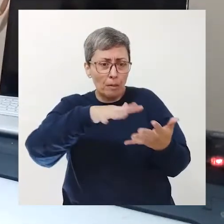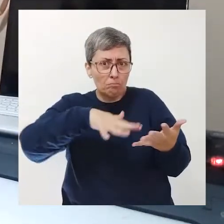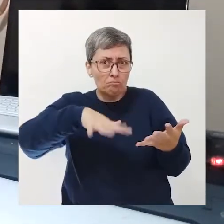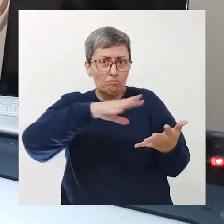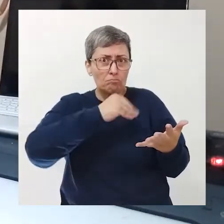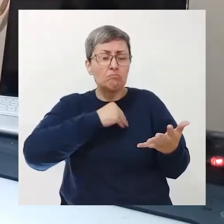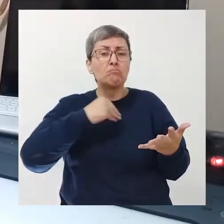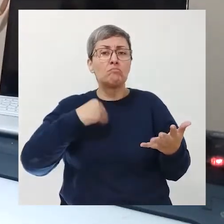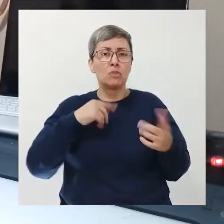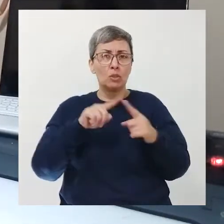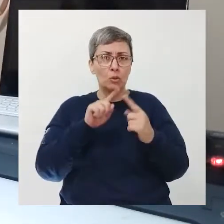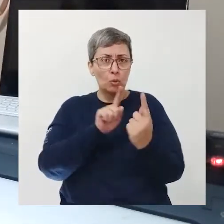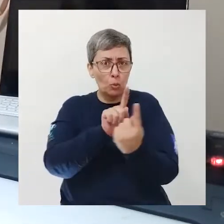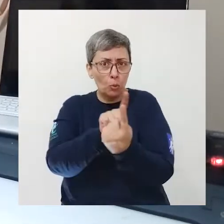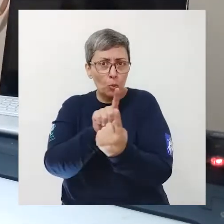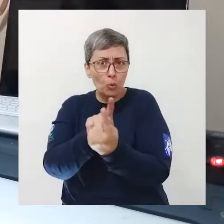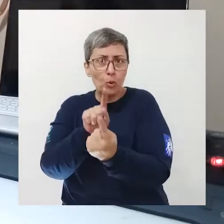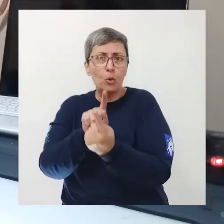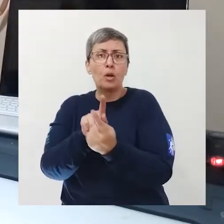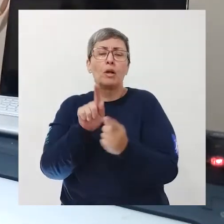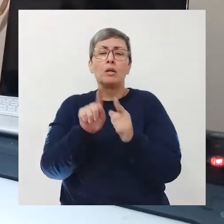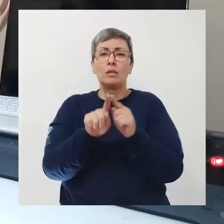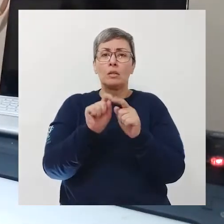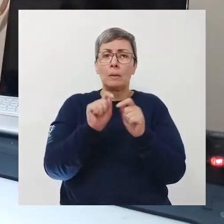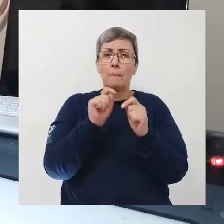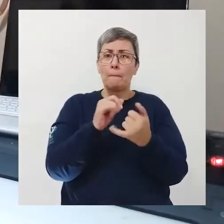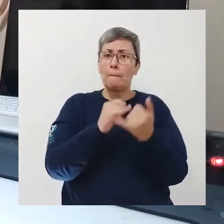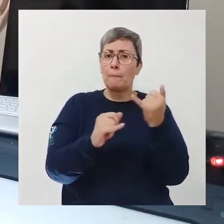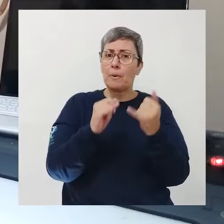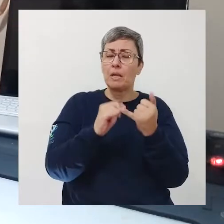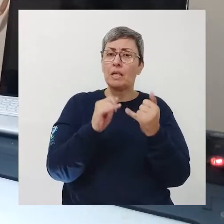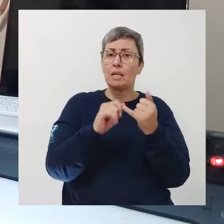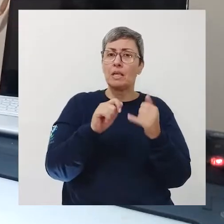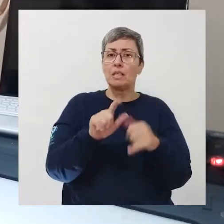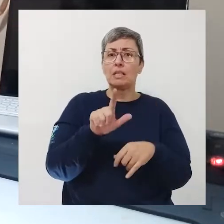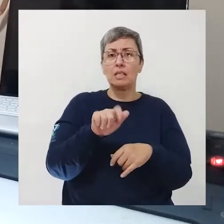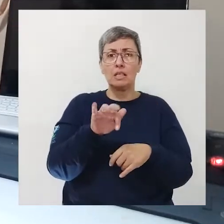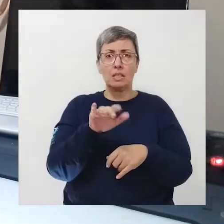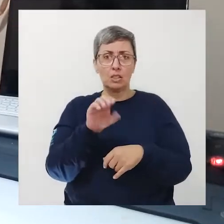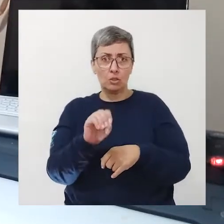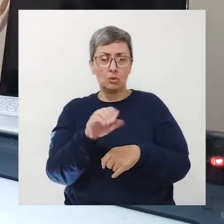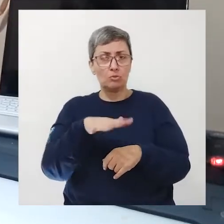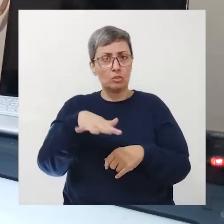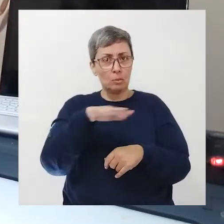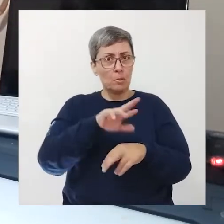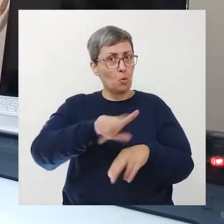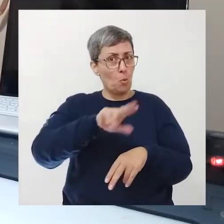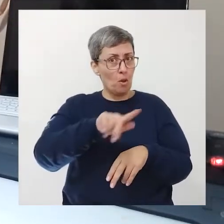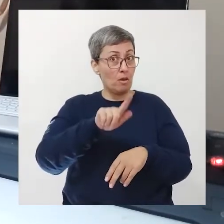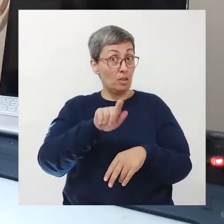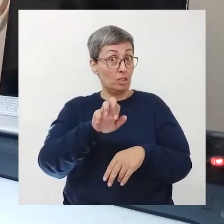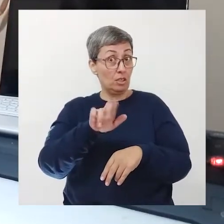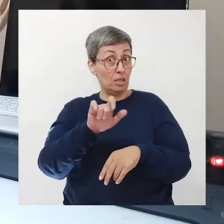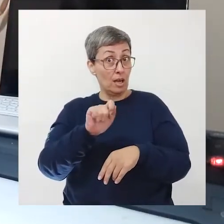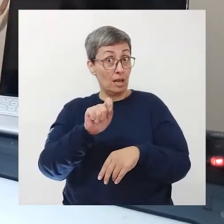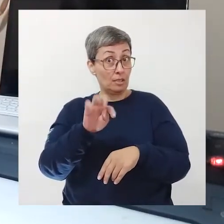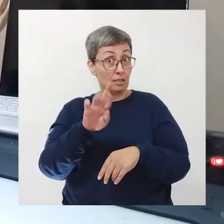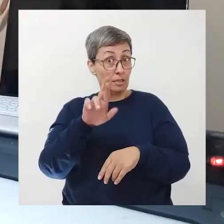medicina atuando de uma forma parecida com o clínico geral mas não é é o geriatra